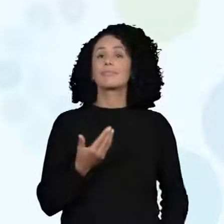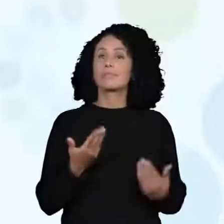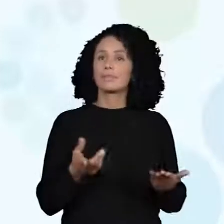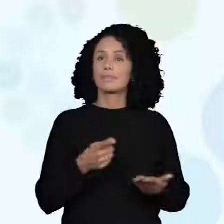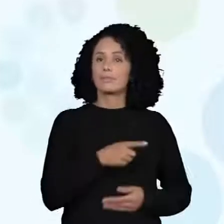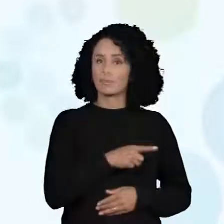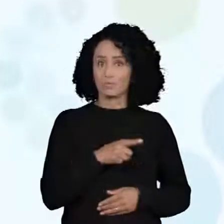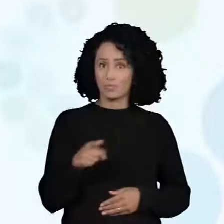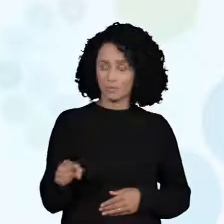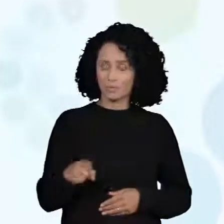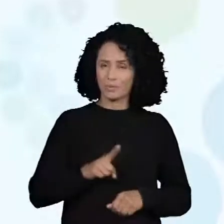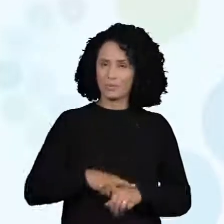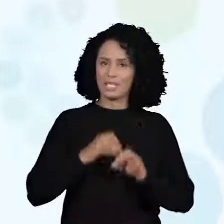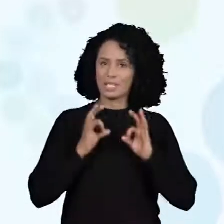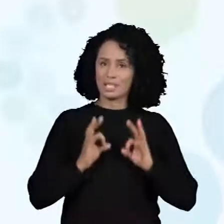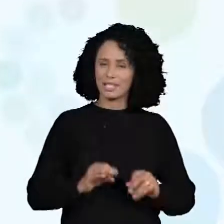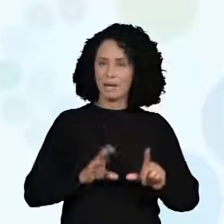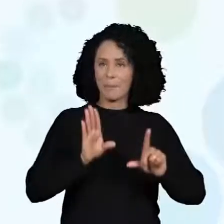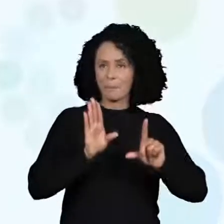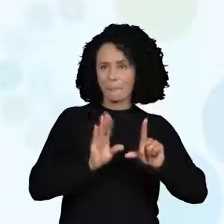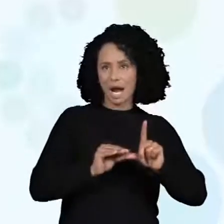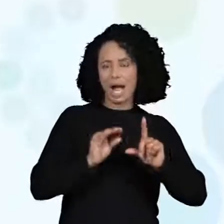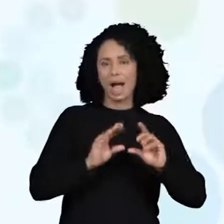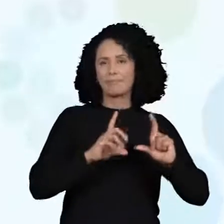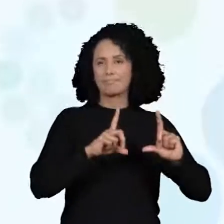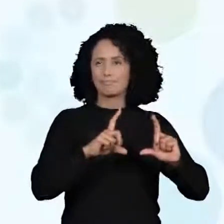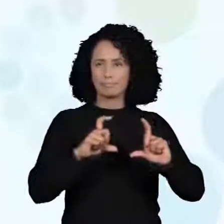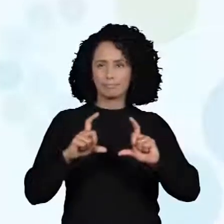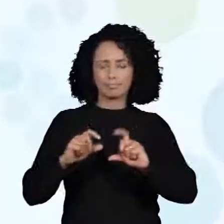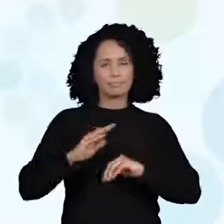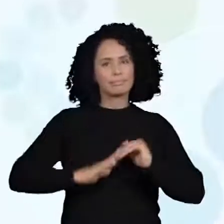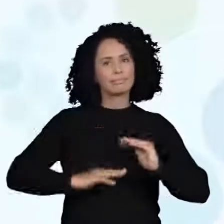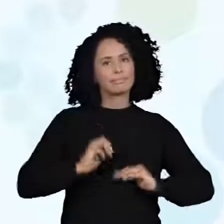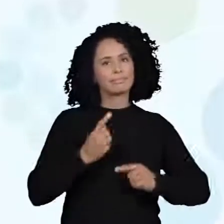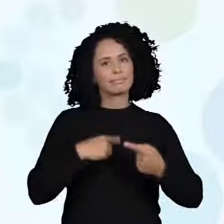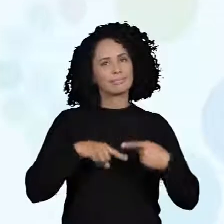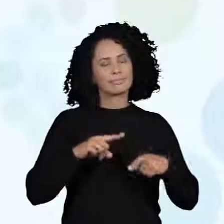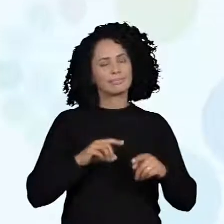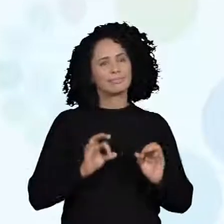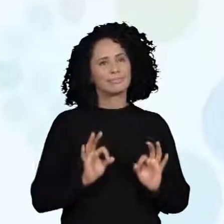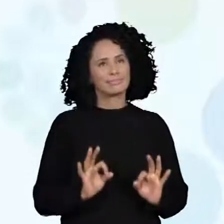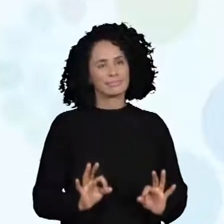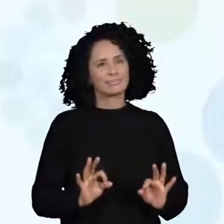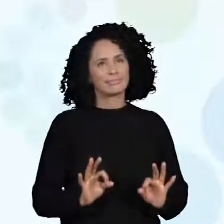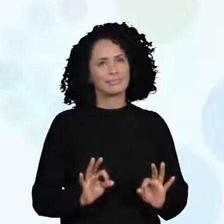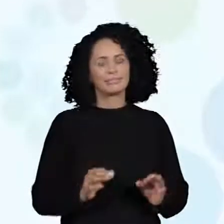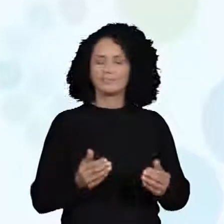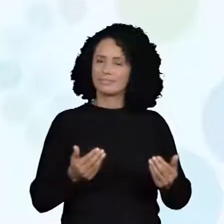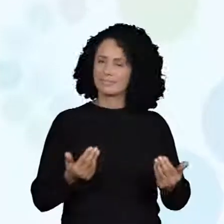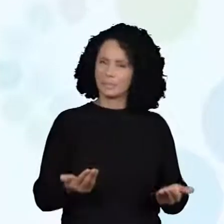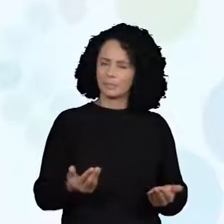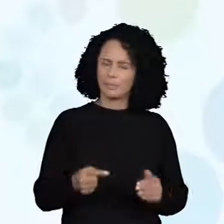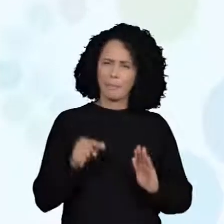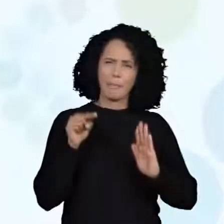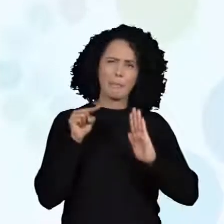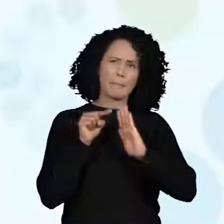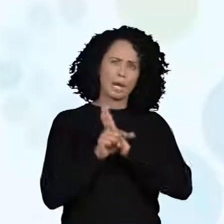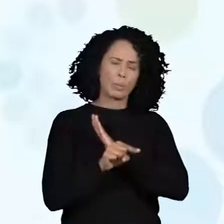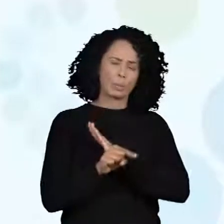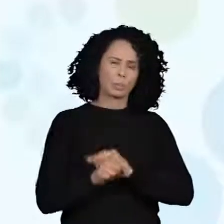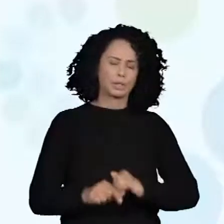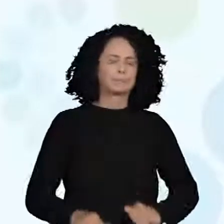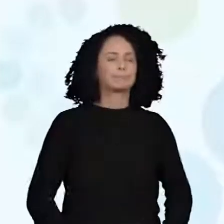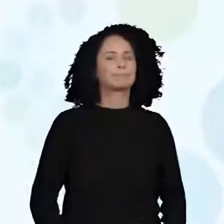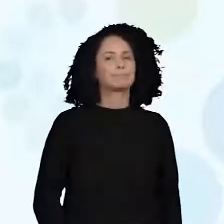é o momento de tirar uma fotografia, um print da habilidade. Muito bem, tem aqui uma pergunta, a gente começa aí